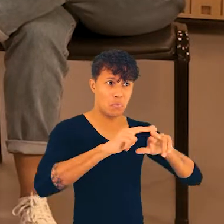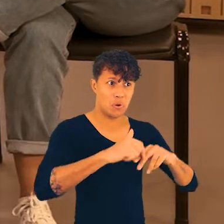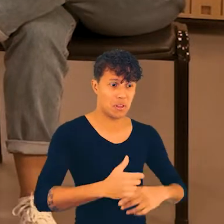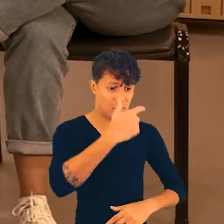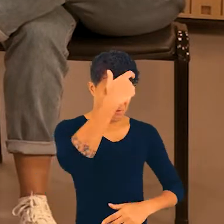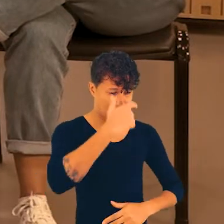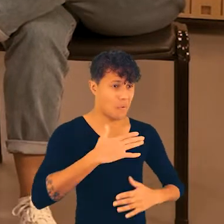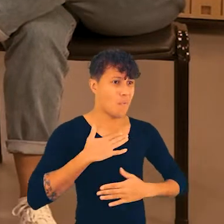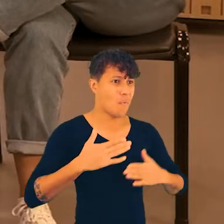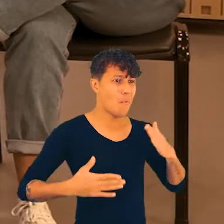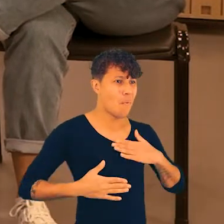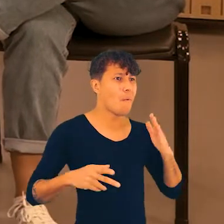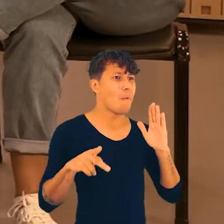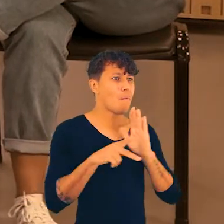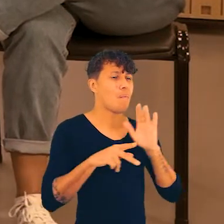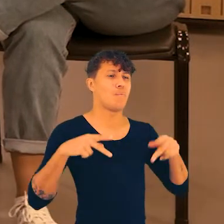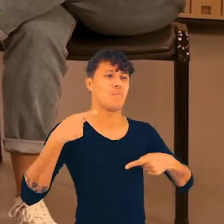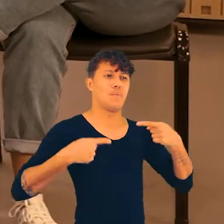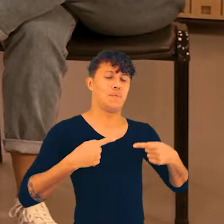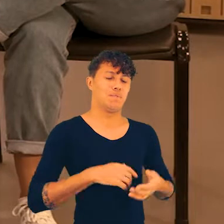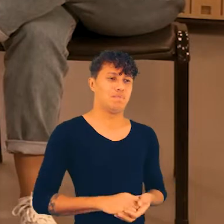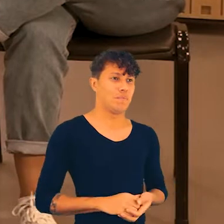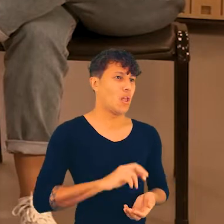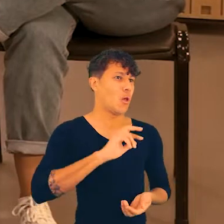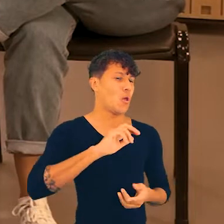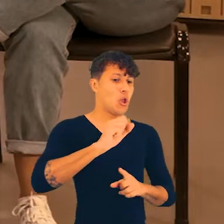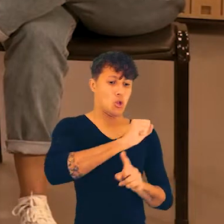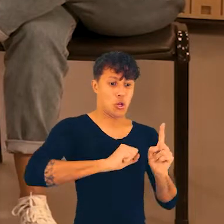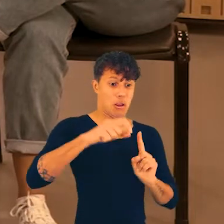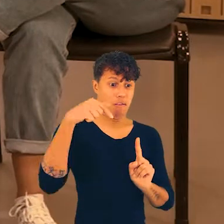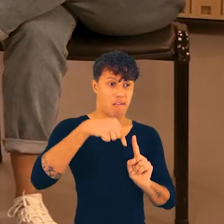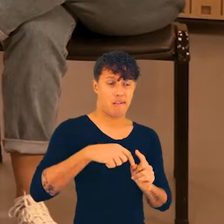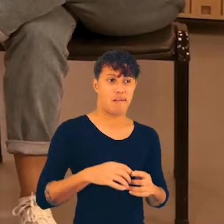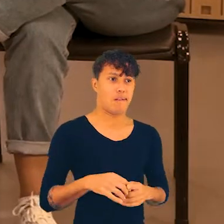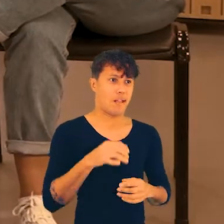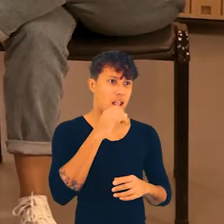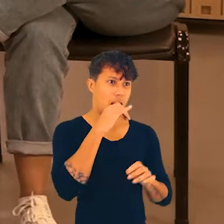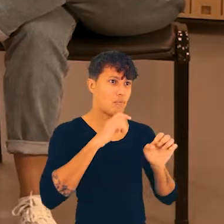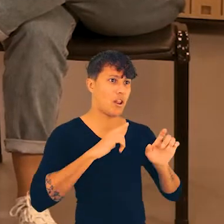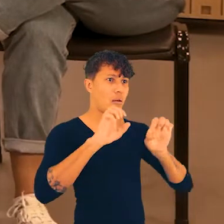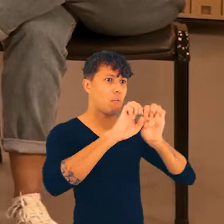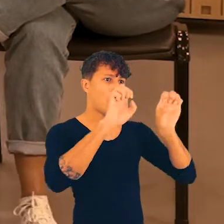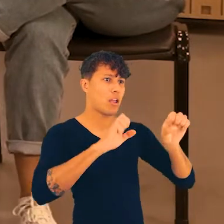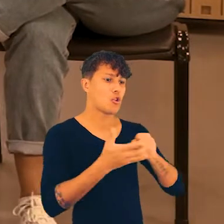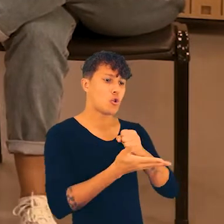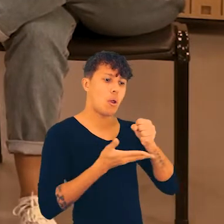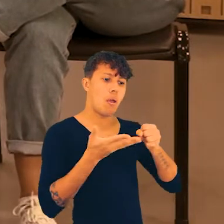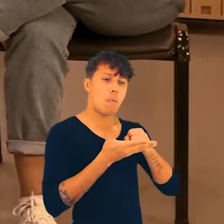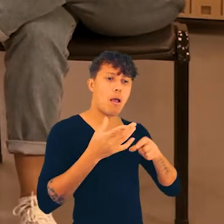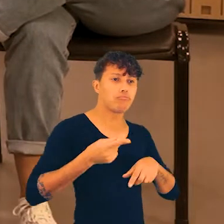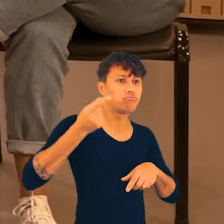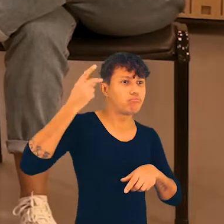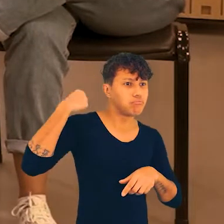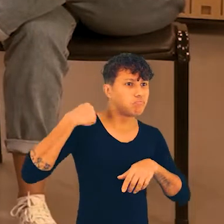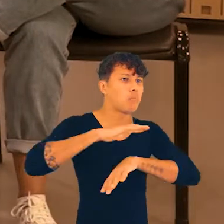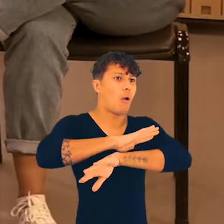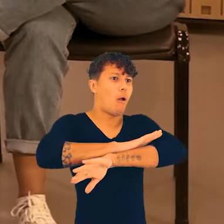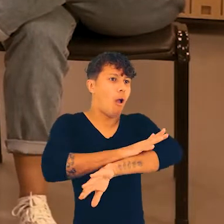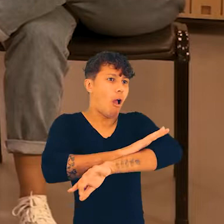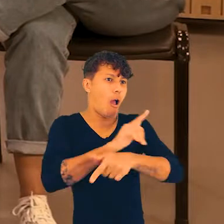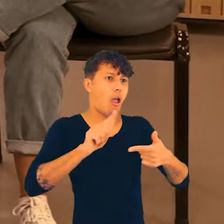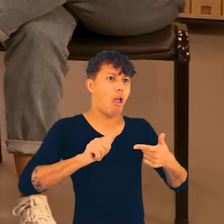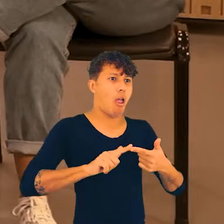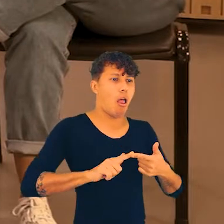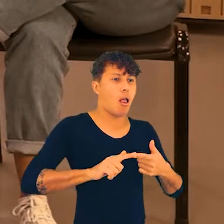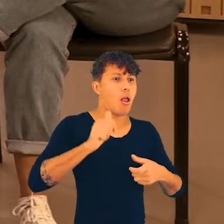por conta do meu corpo político, né? Eu acho que numa sociedade que foi estruturada com base no